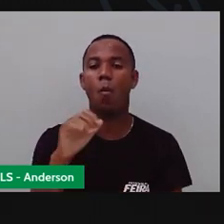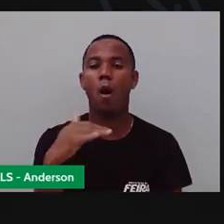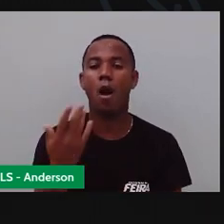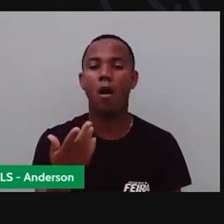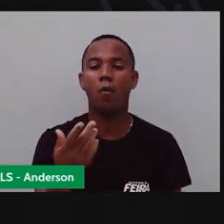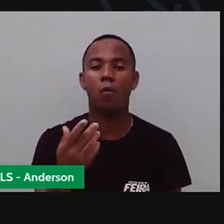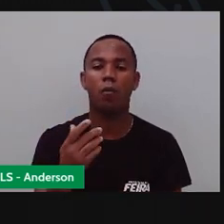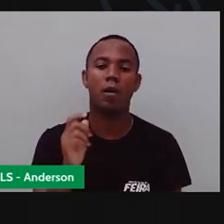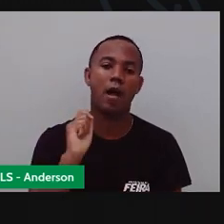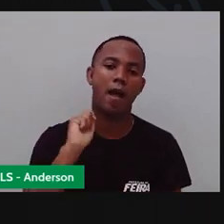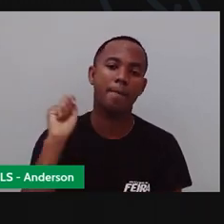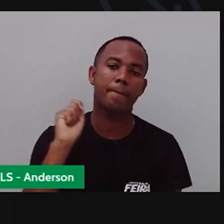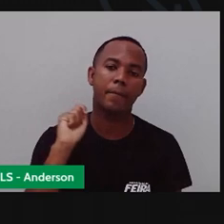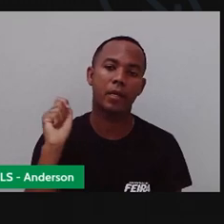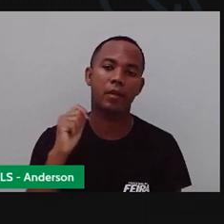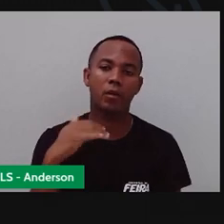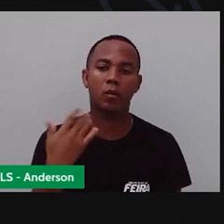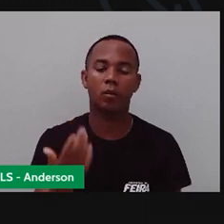Abril, ó.